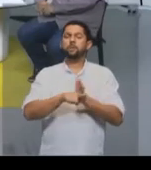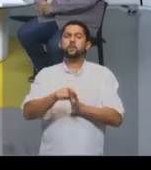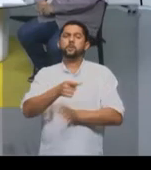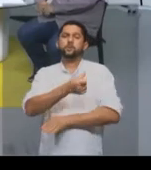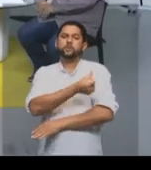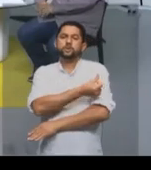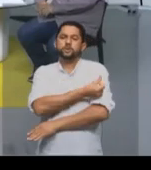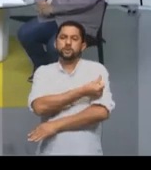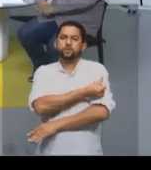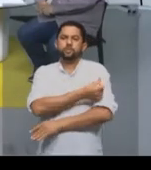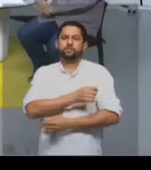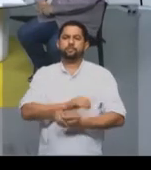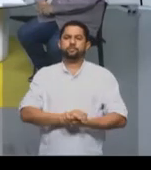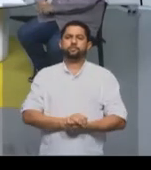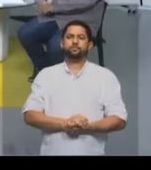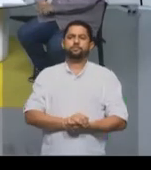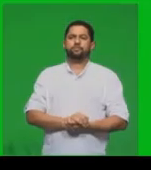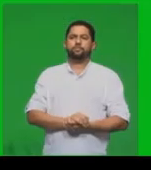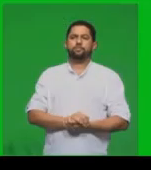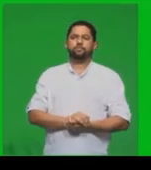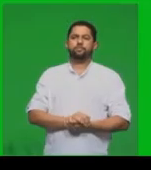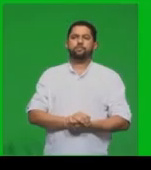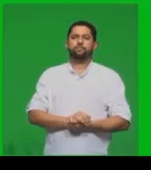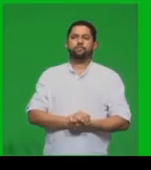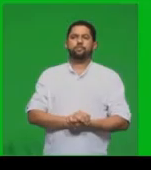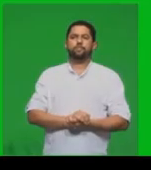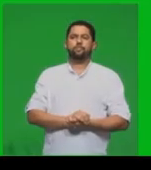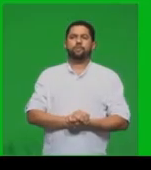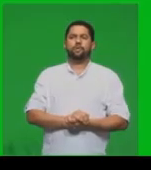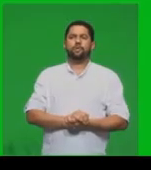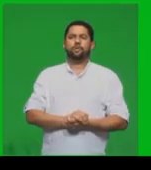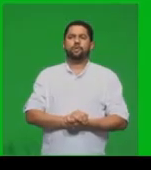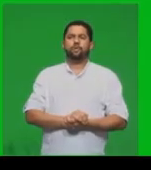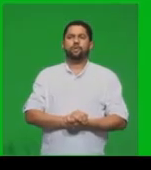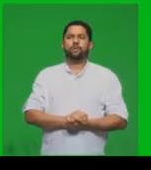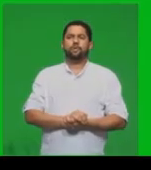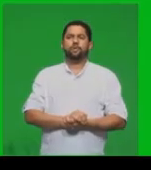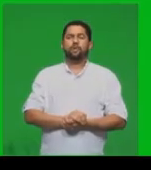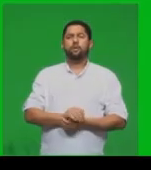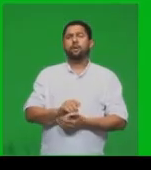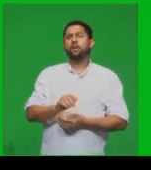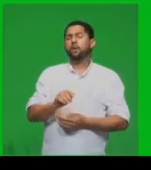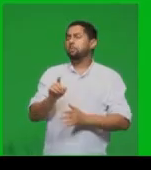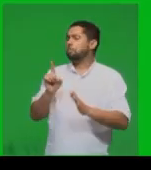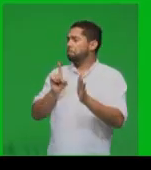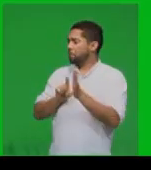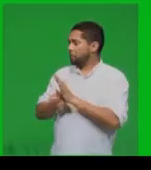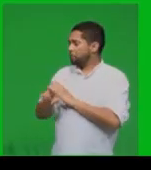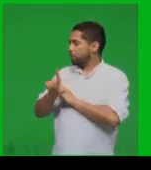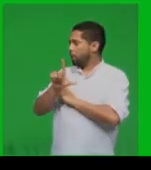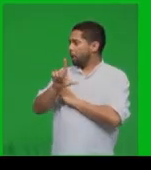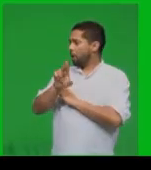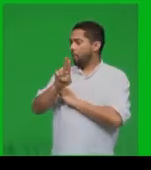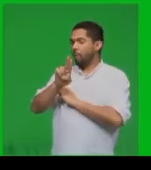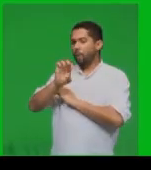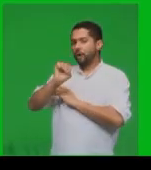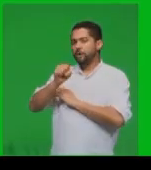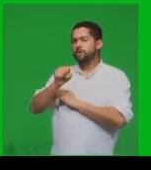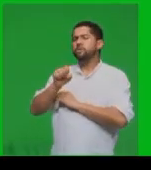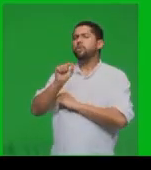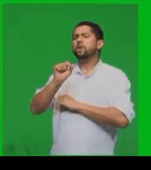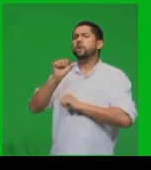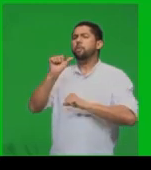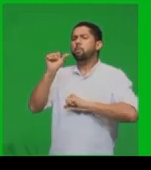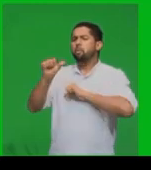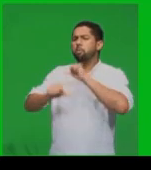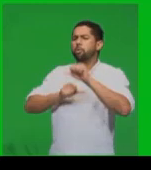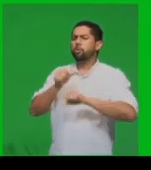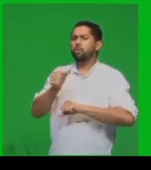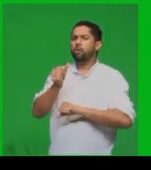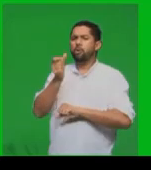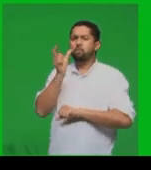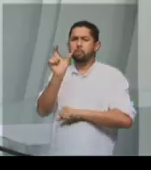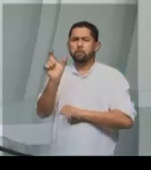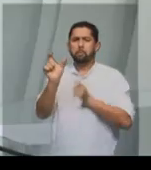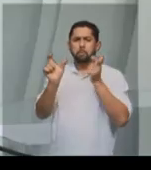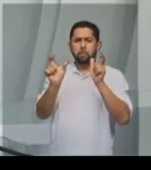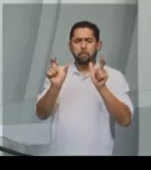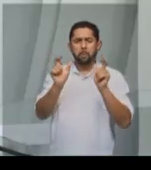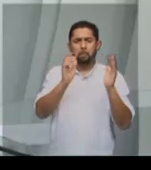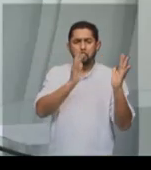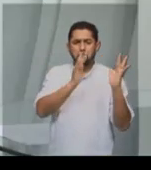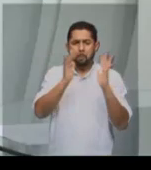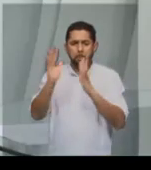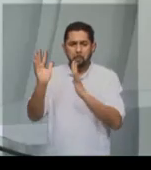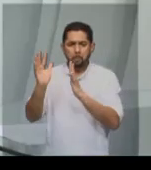ano. Professor Lucas, o que mudou do período paleolítico para o neolítico? Bom, estudante,